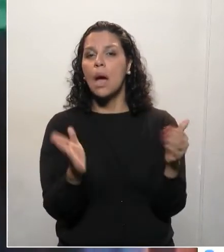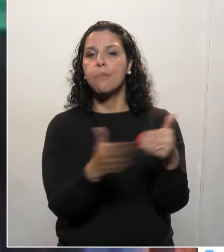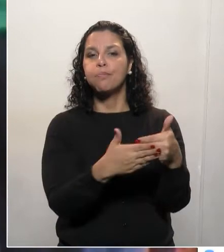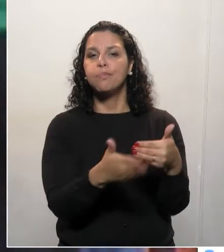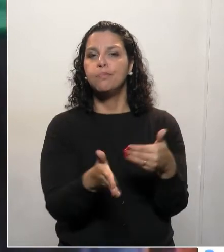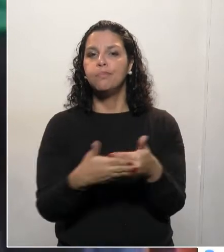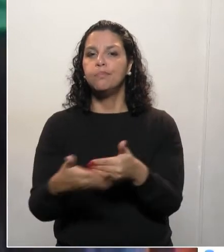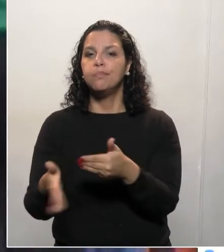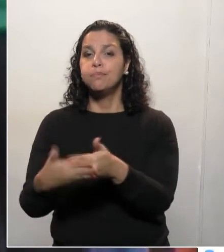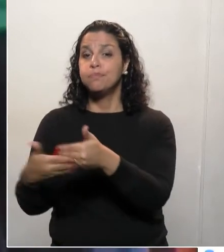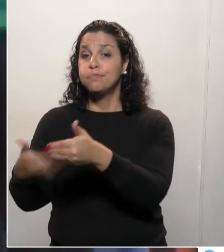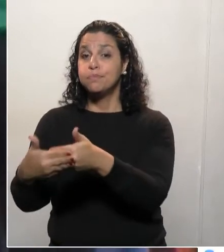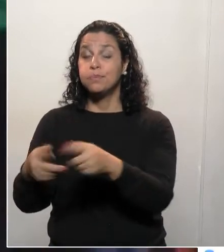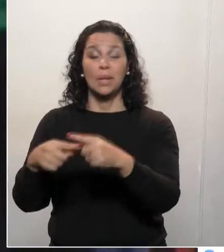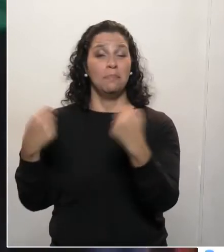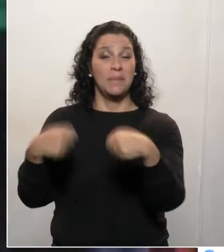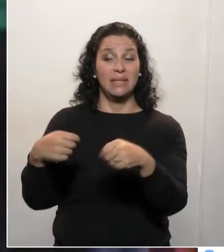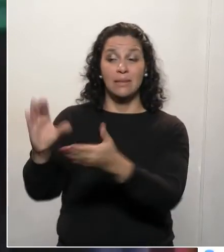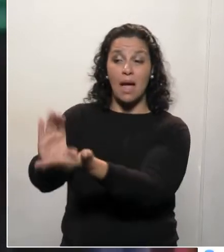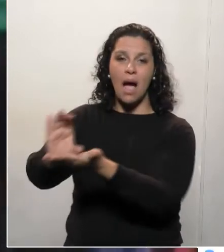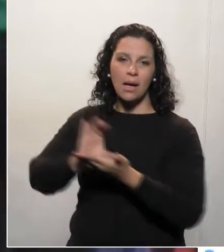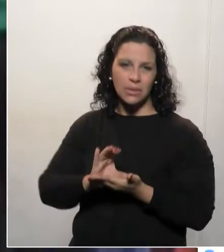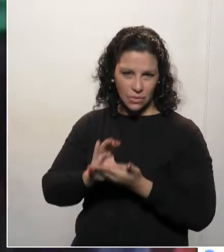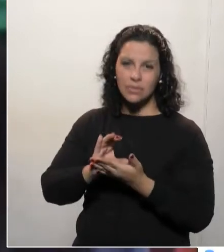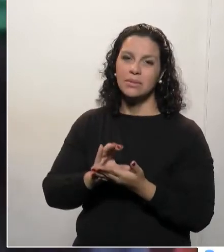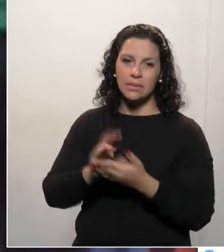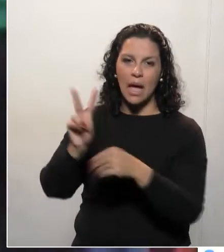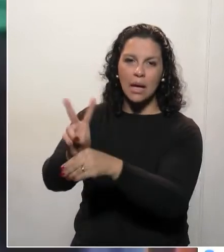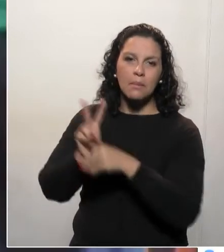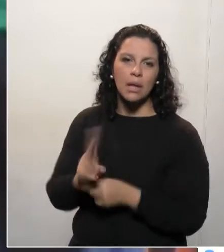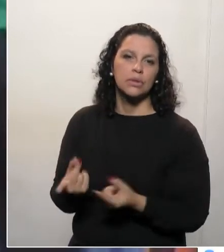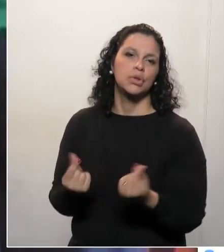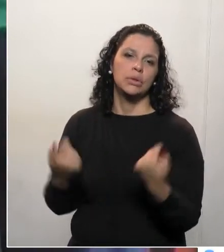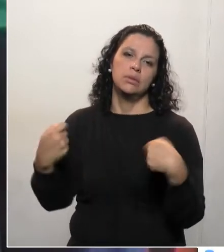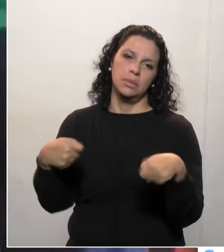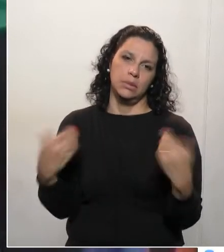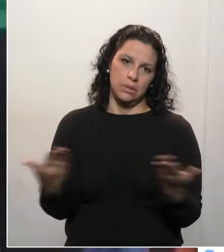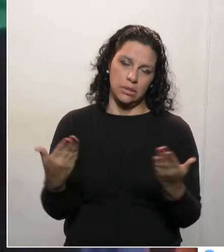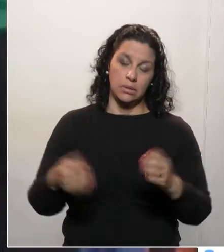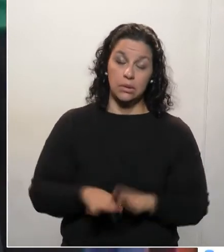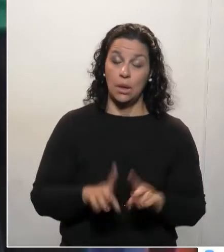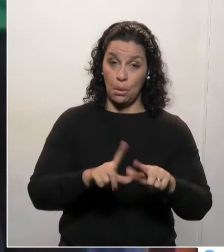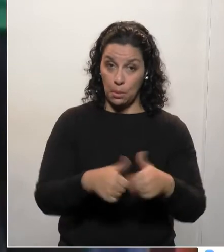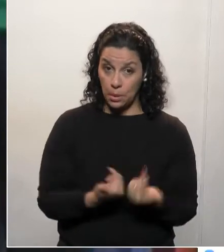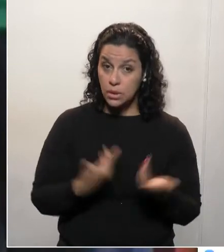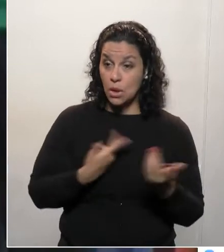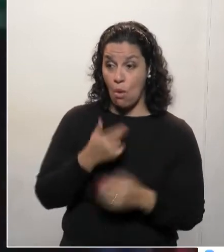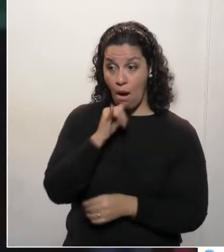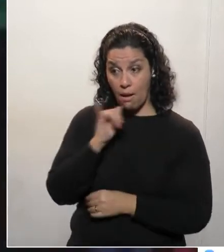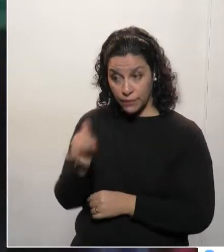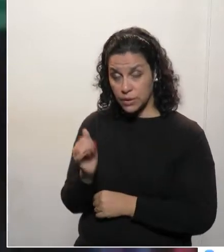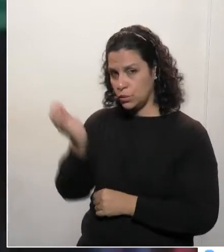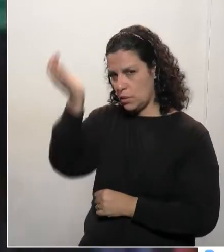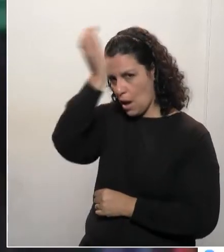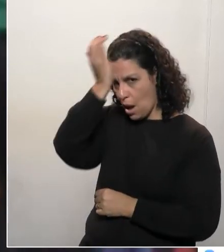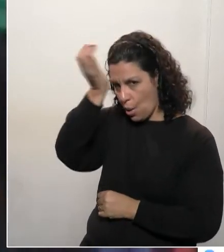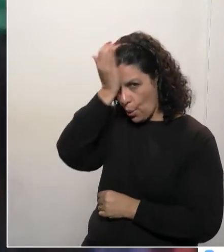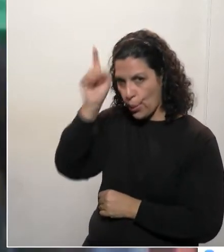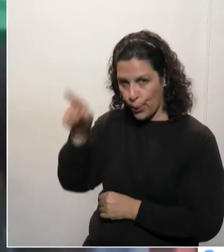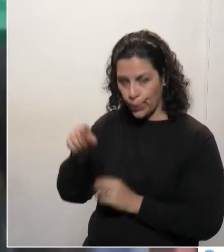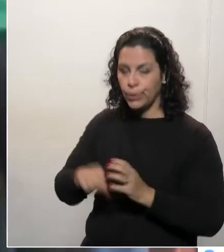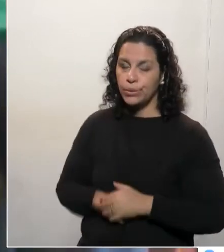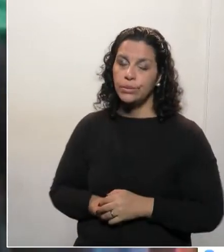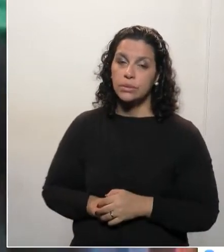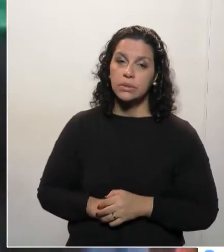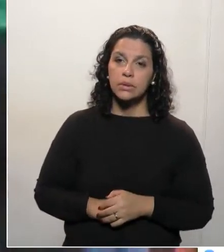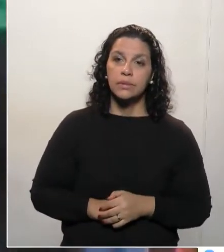fechando, que precisam desse recurso, desse empréstimo aí. Então, é uma crítica condutiva que eu levo ao